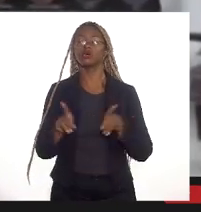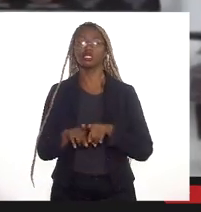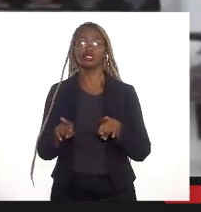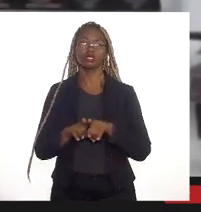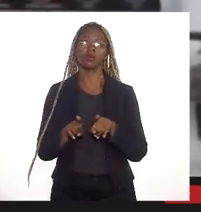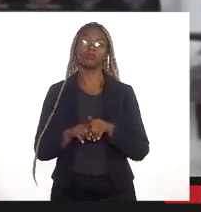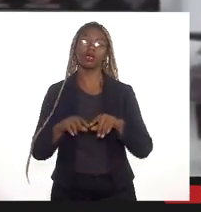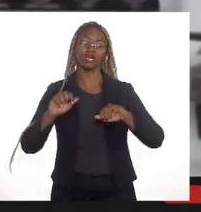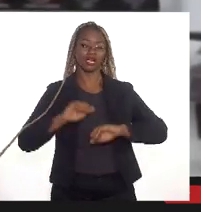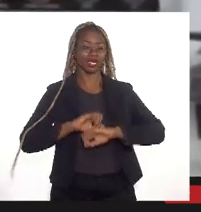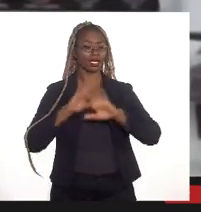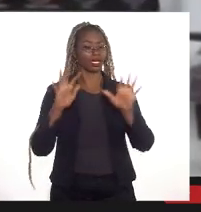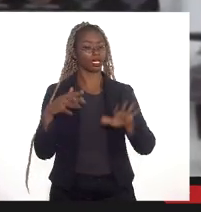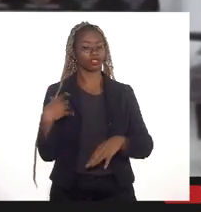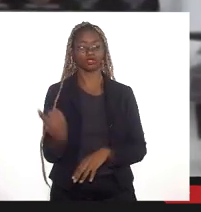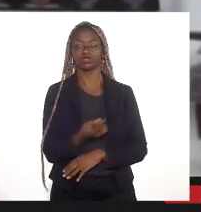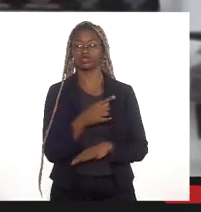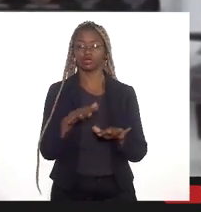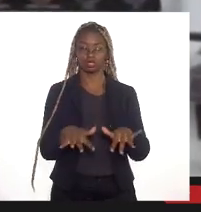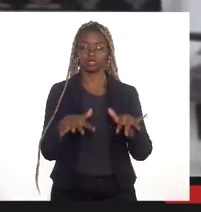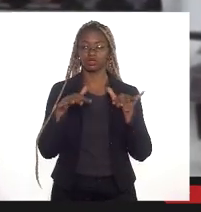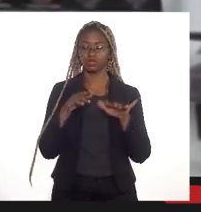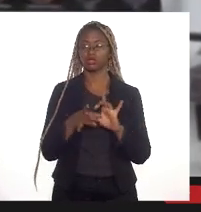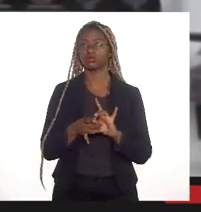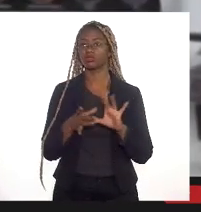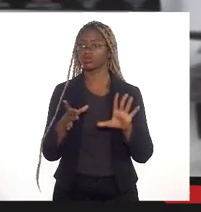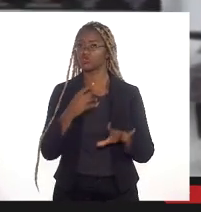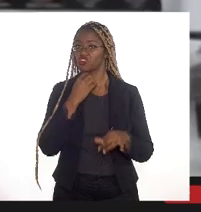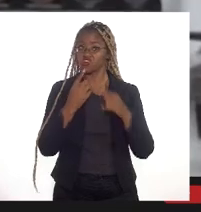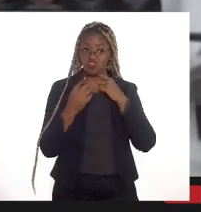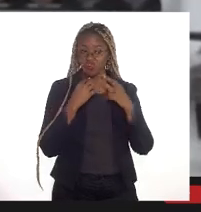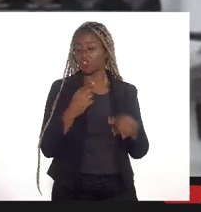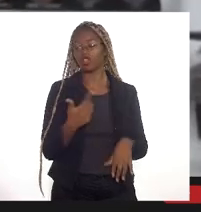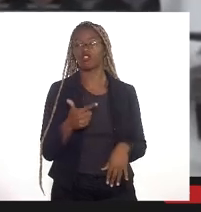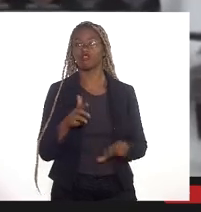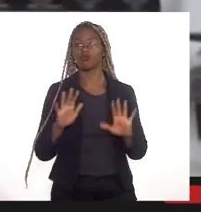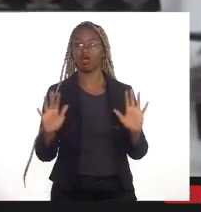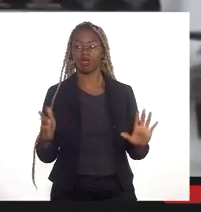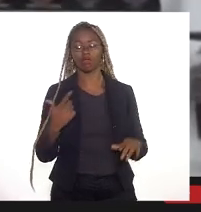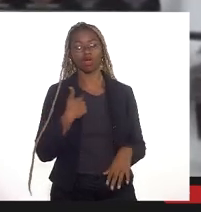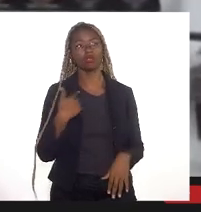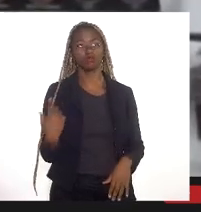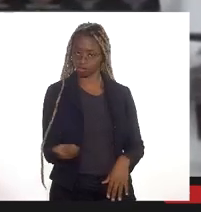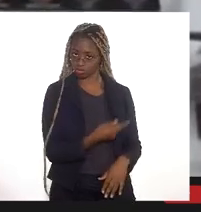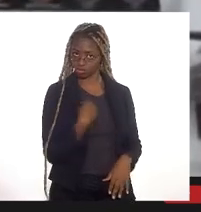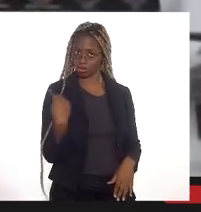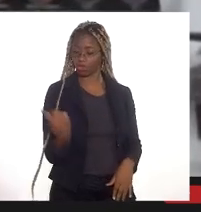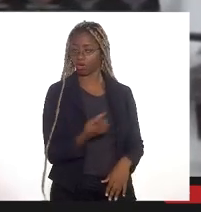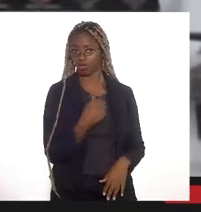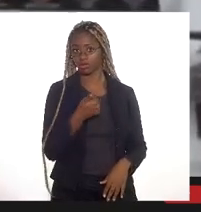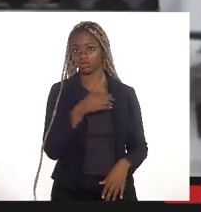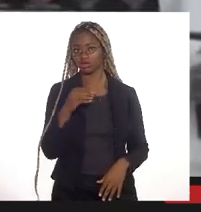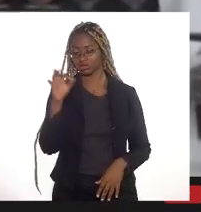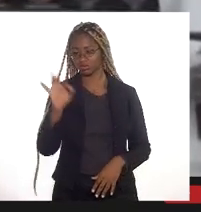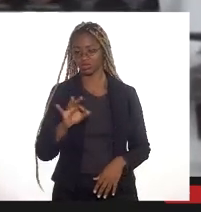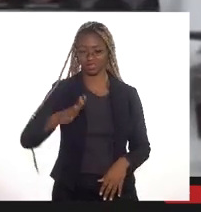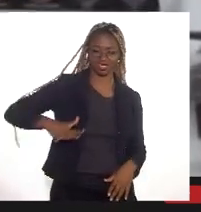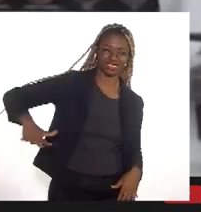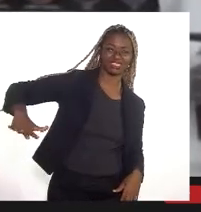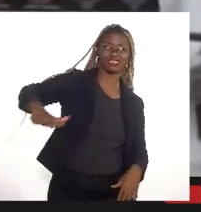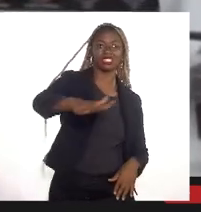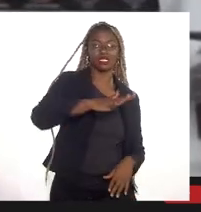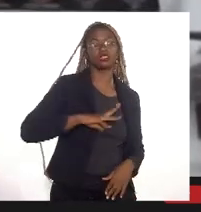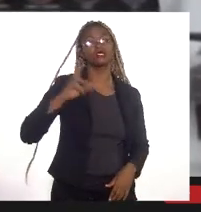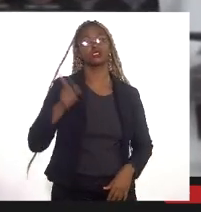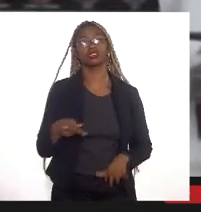deixo bem claro para que ninguém nessa audiência pública tenha dúvida de que todos toda a área 100% dessa área sempre